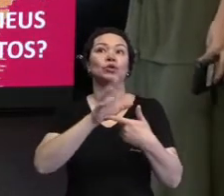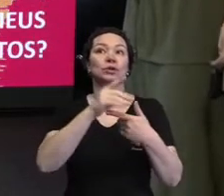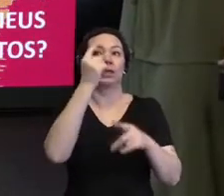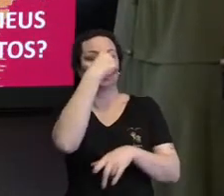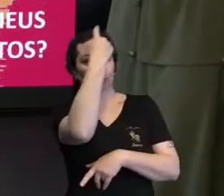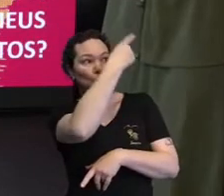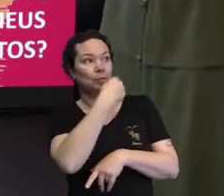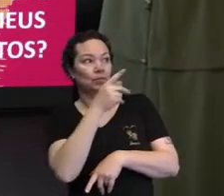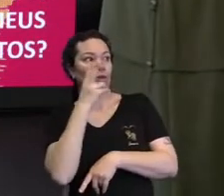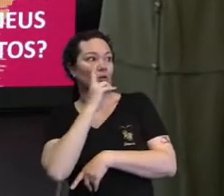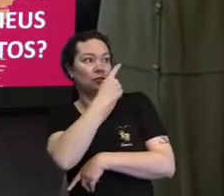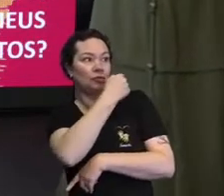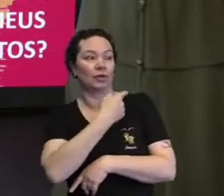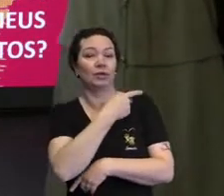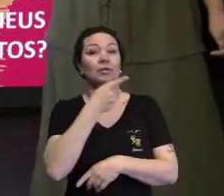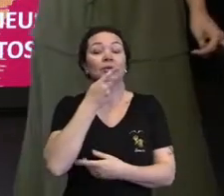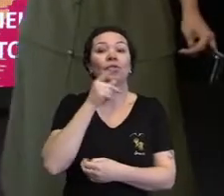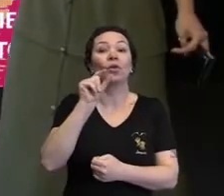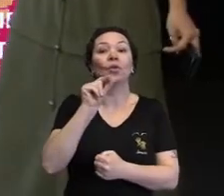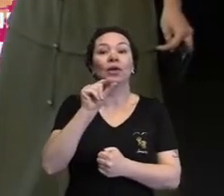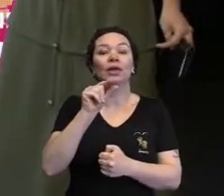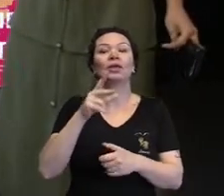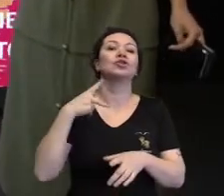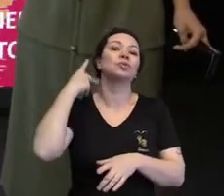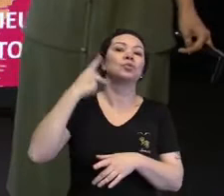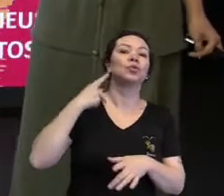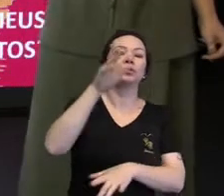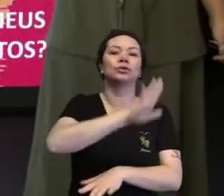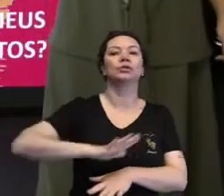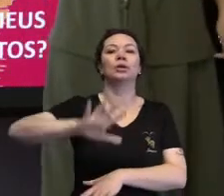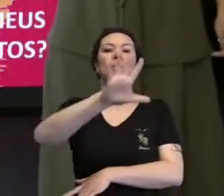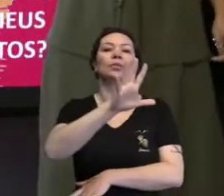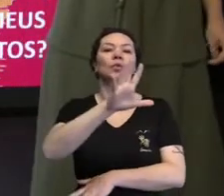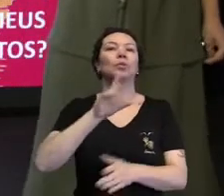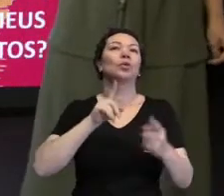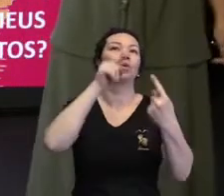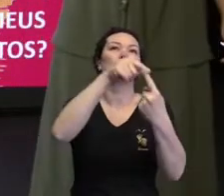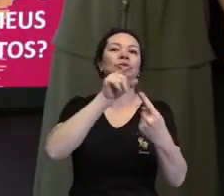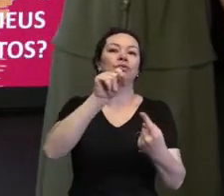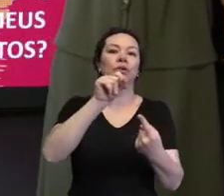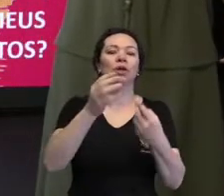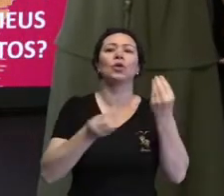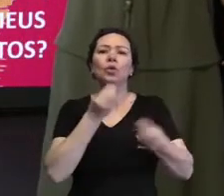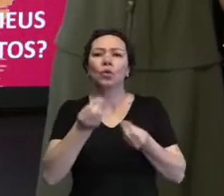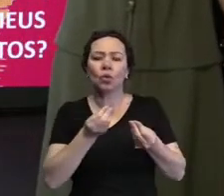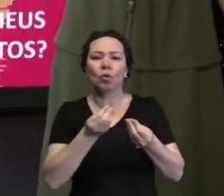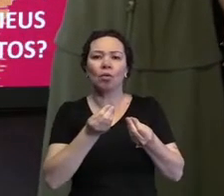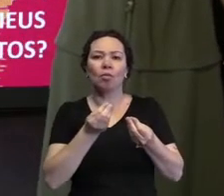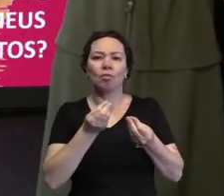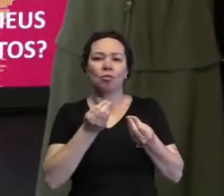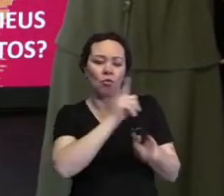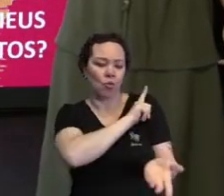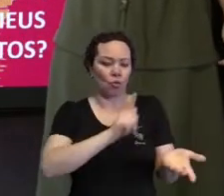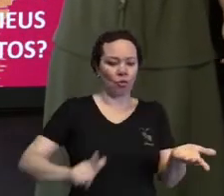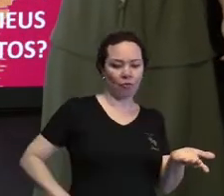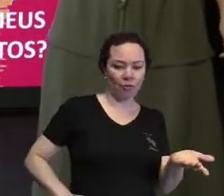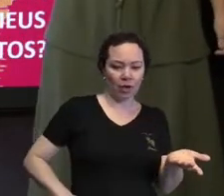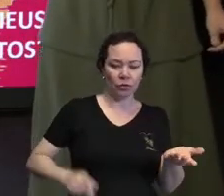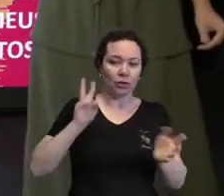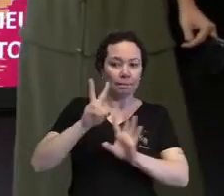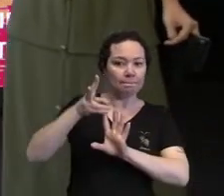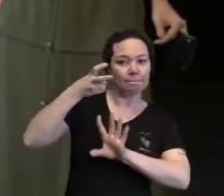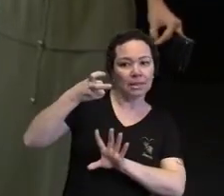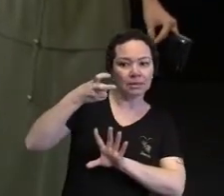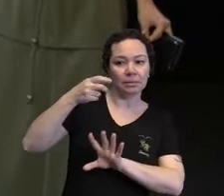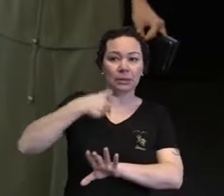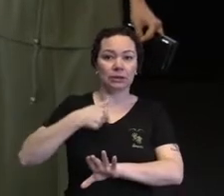aqui para vocês. Para falar um pouquinho de políticas públicas no sentido de como os serviços públicos estão olhando para os irmãos. Como